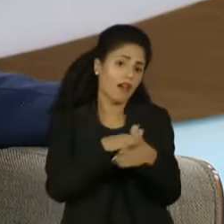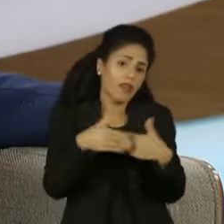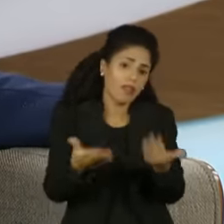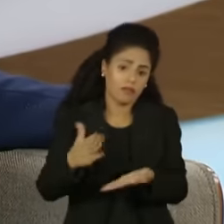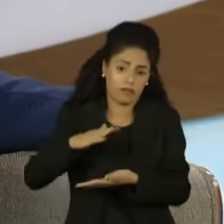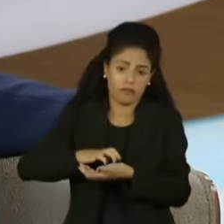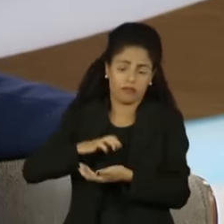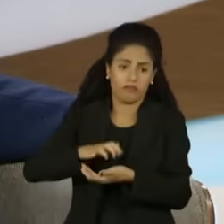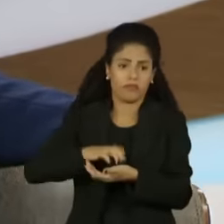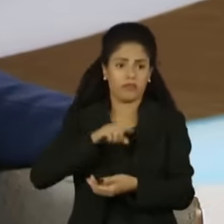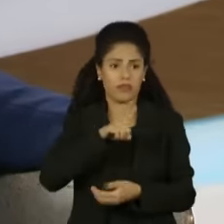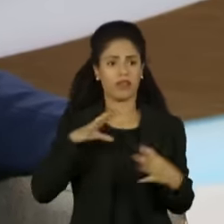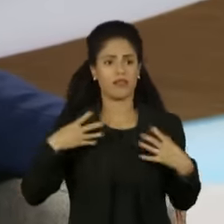STF através do ministro Alexandre de Moraes.